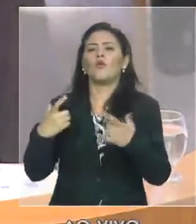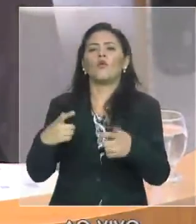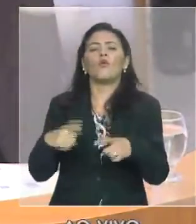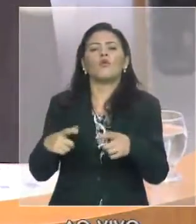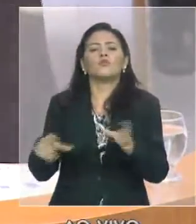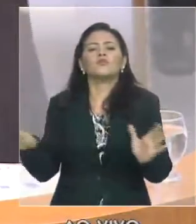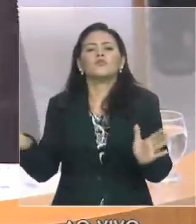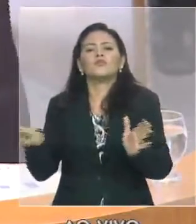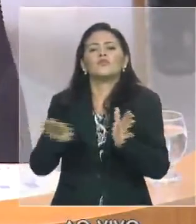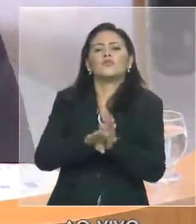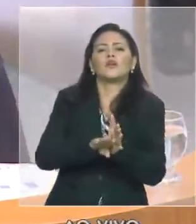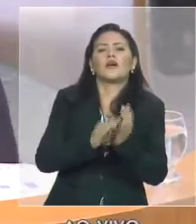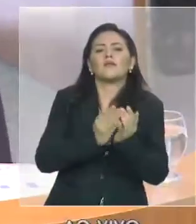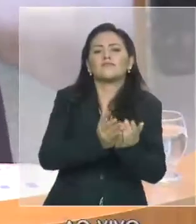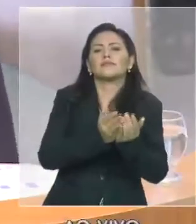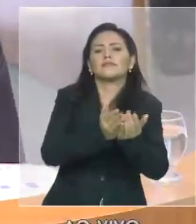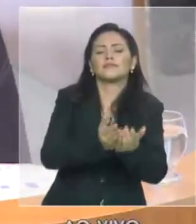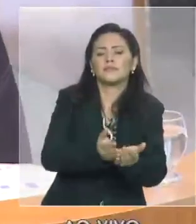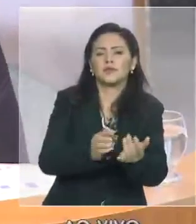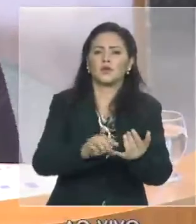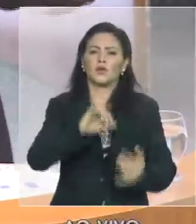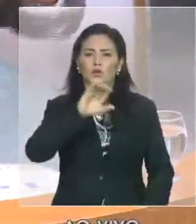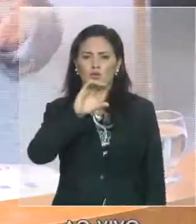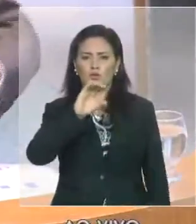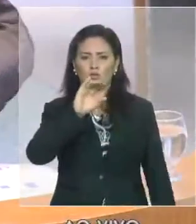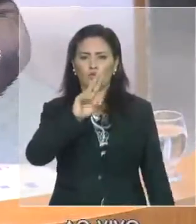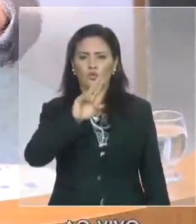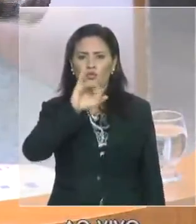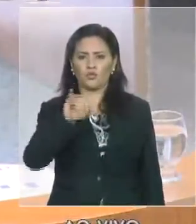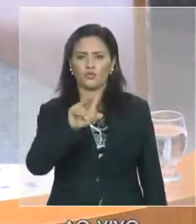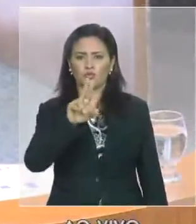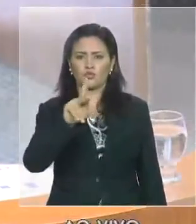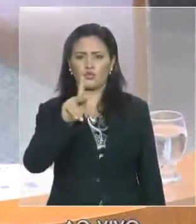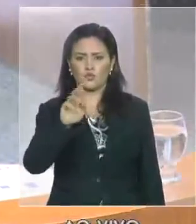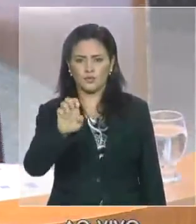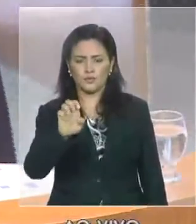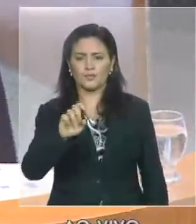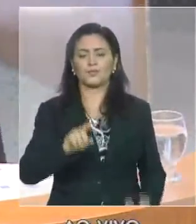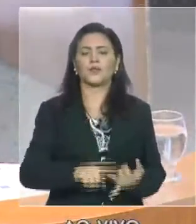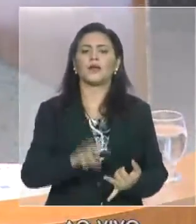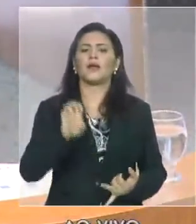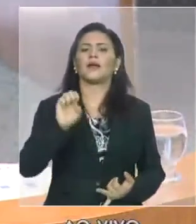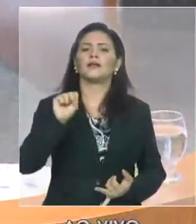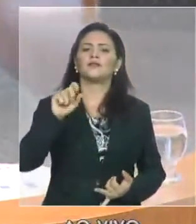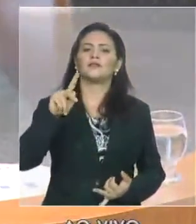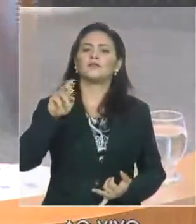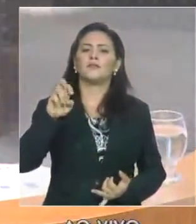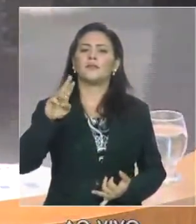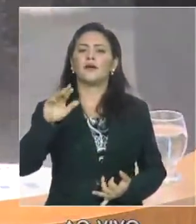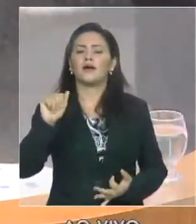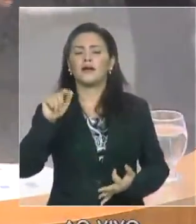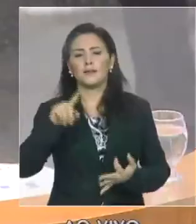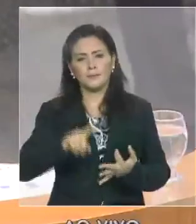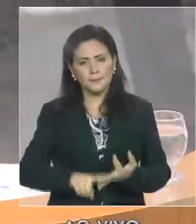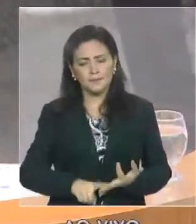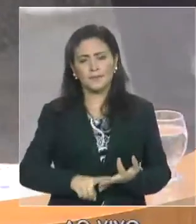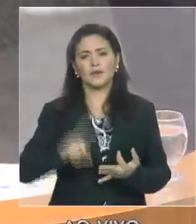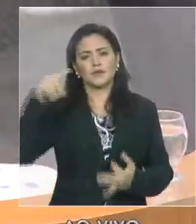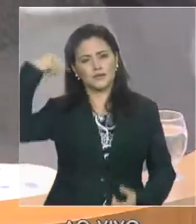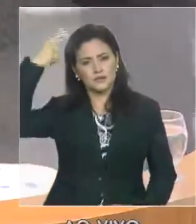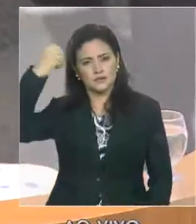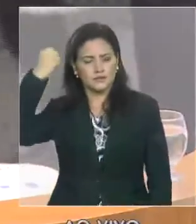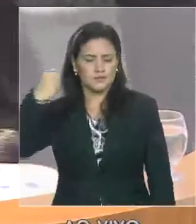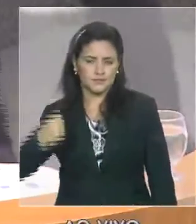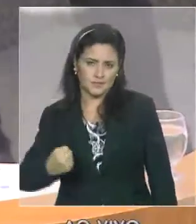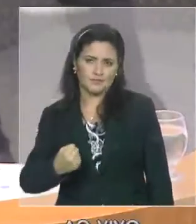José de Ribamar, mostrando que há uma preocupação social. Ou seja, todas as áreas administradas pela EMAP, inclusive